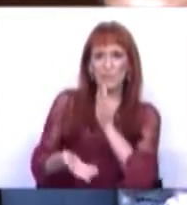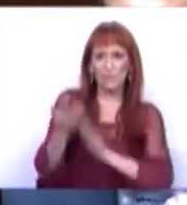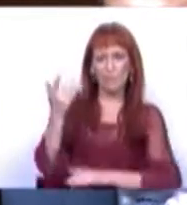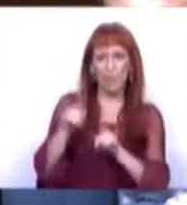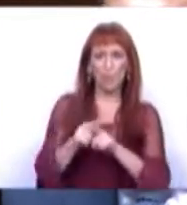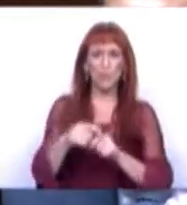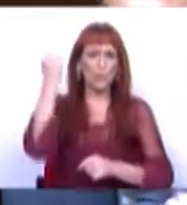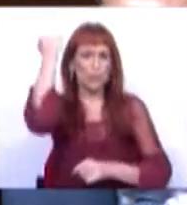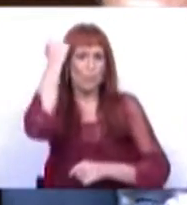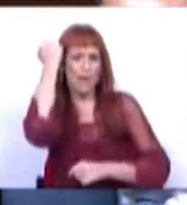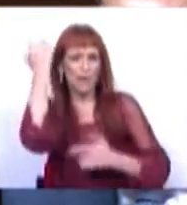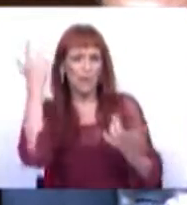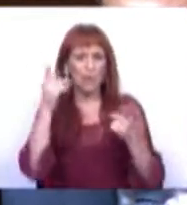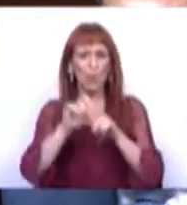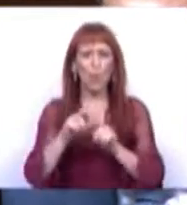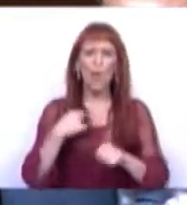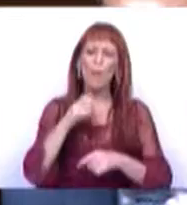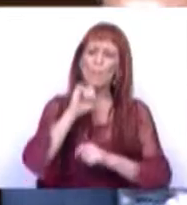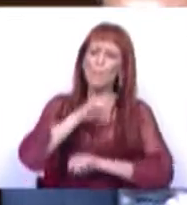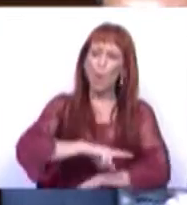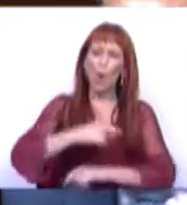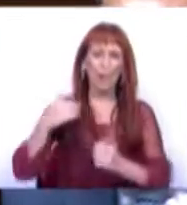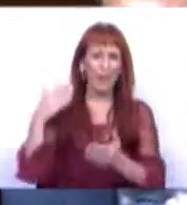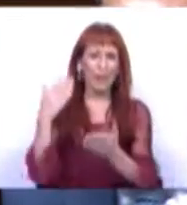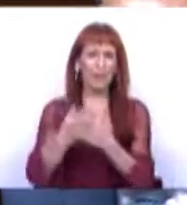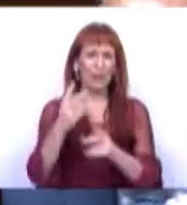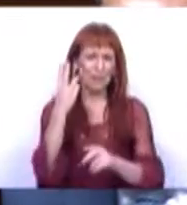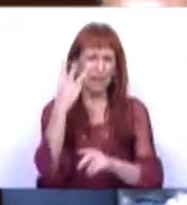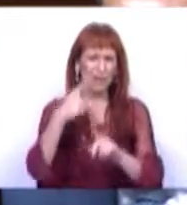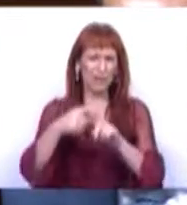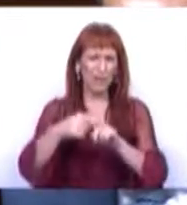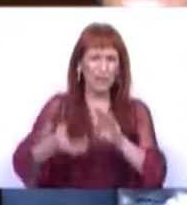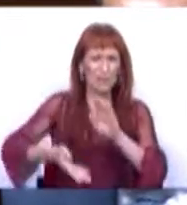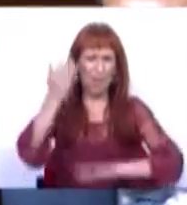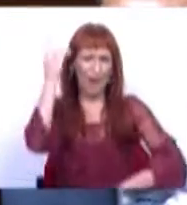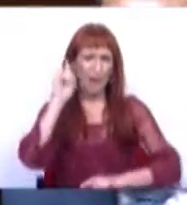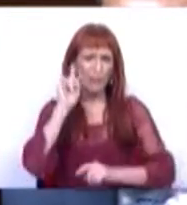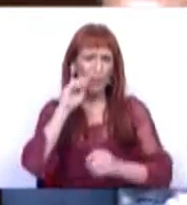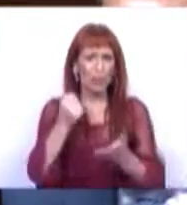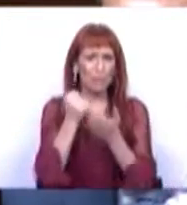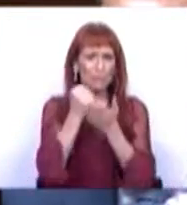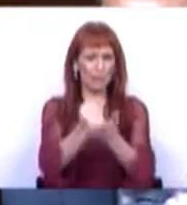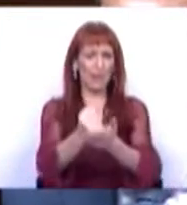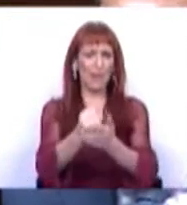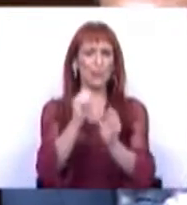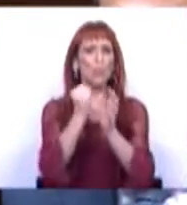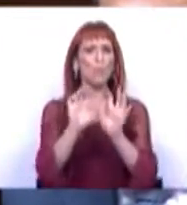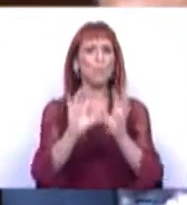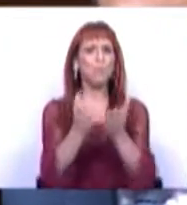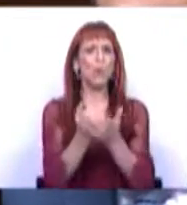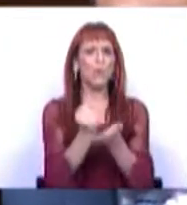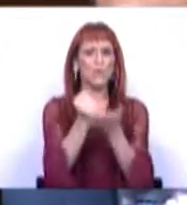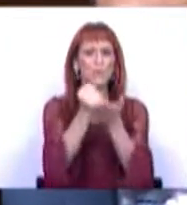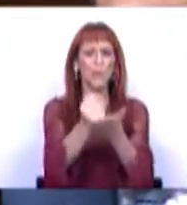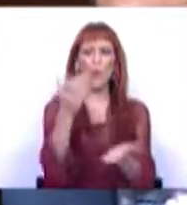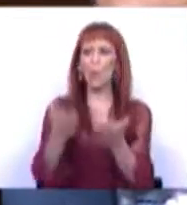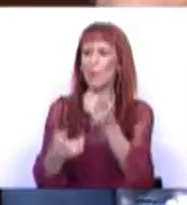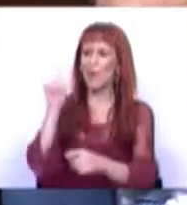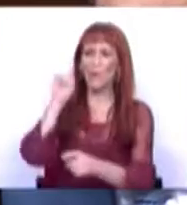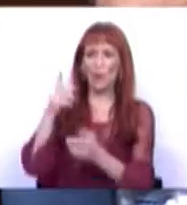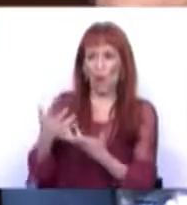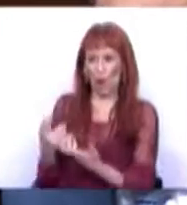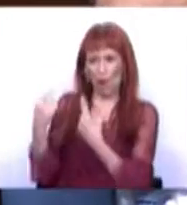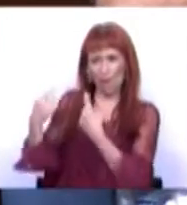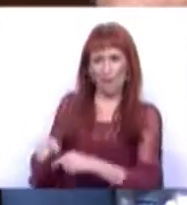nos mestrados, onde vamos poder até triplicar o valor que é atribuído por bolsa face ao valor